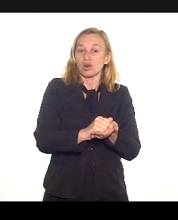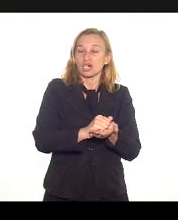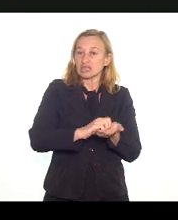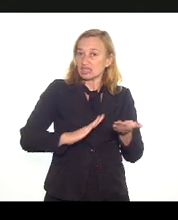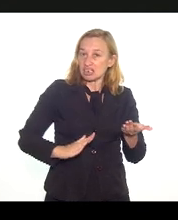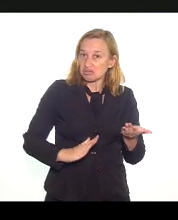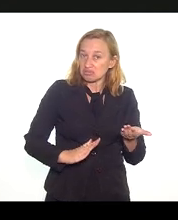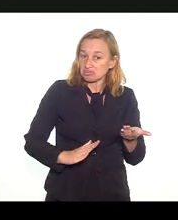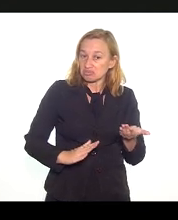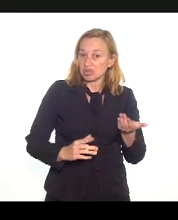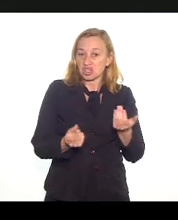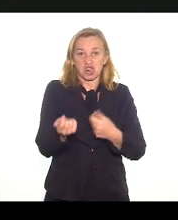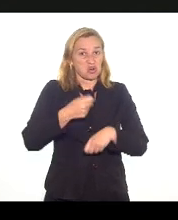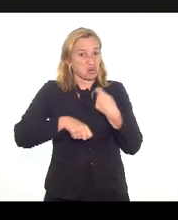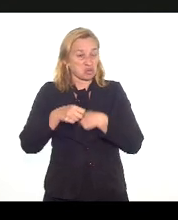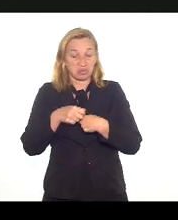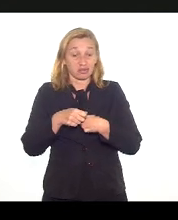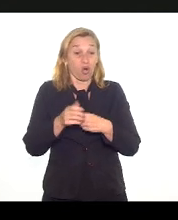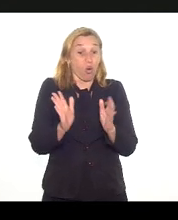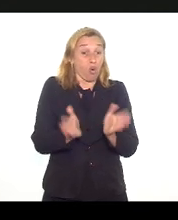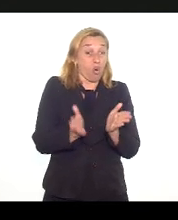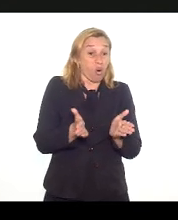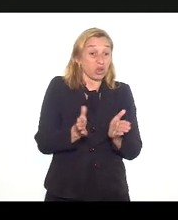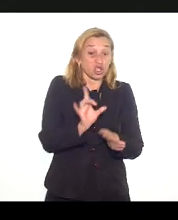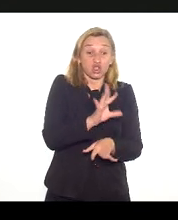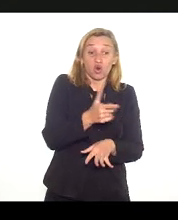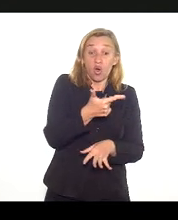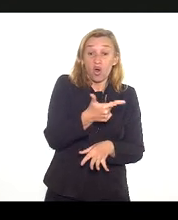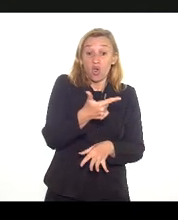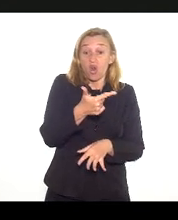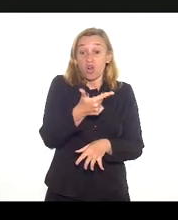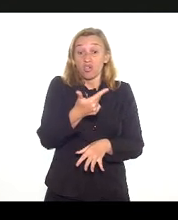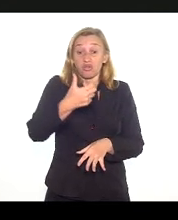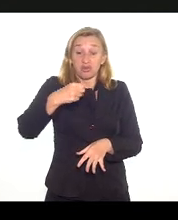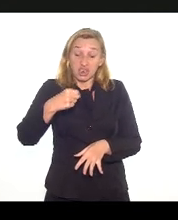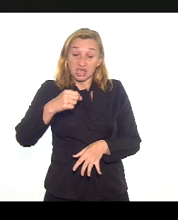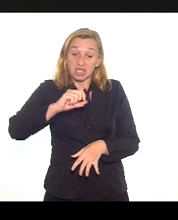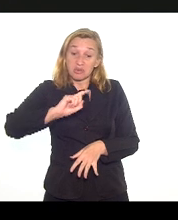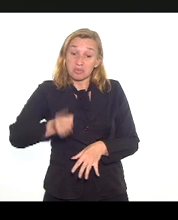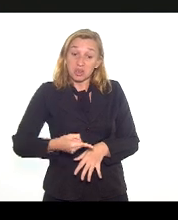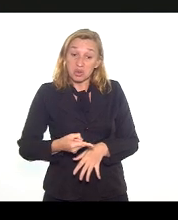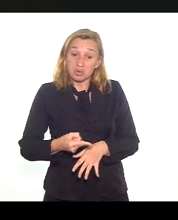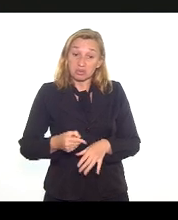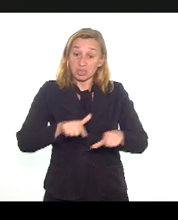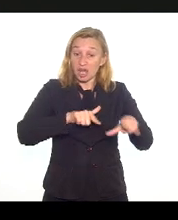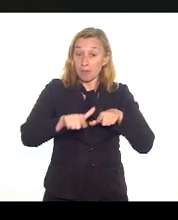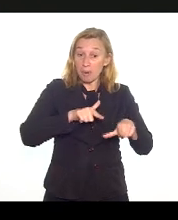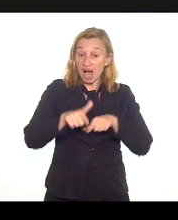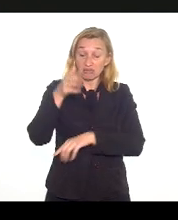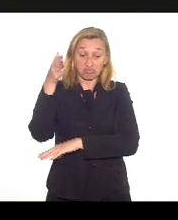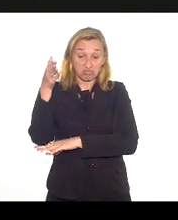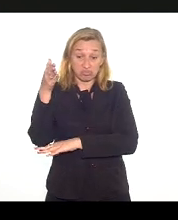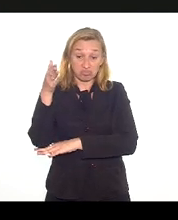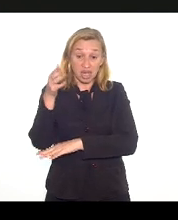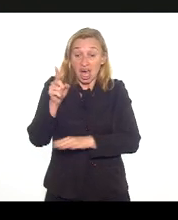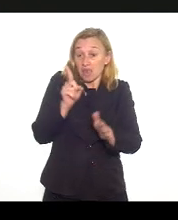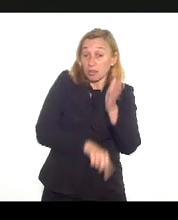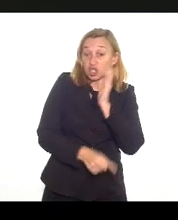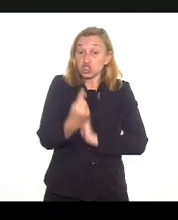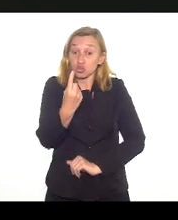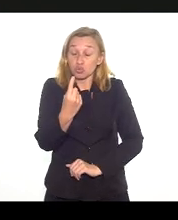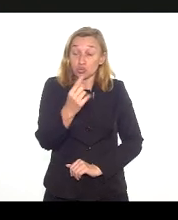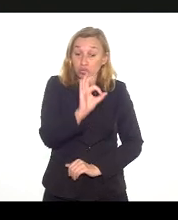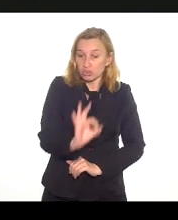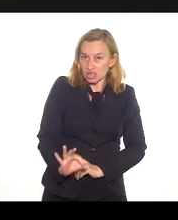na verdade, são dados de 2019, só tem 20 mil empregos e hotéis e pousados, é menos de 1% total de